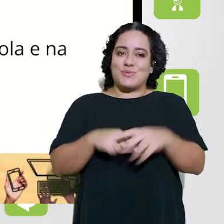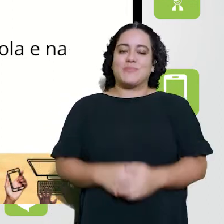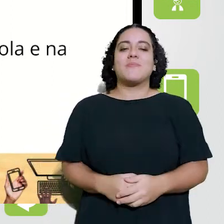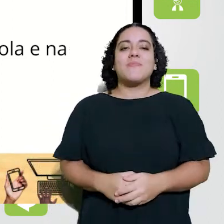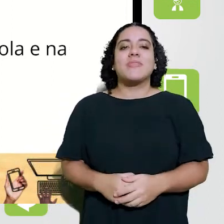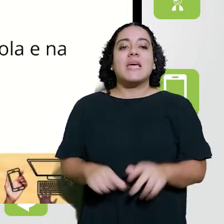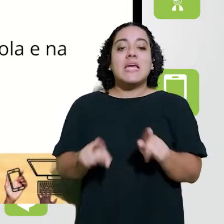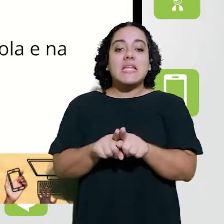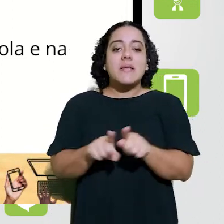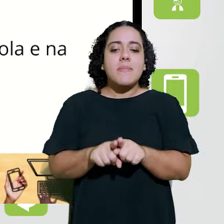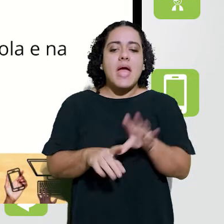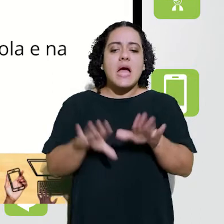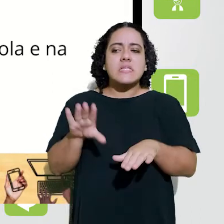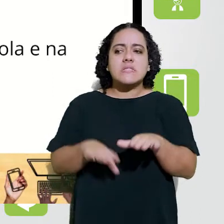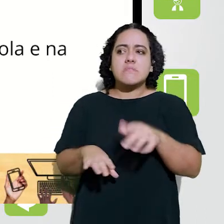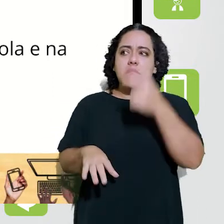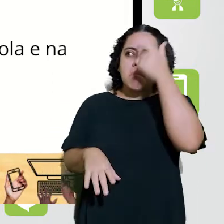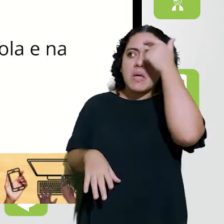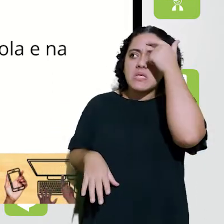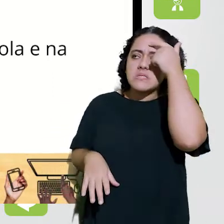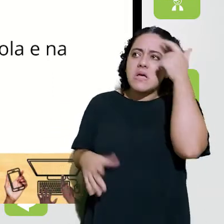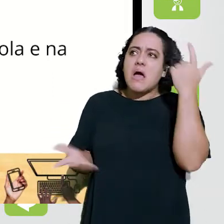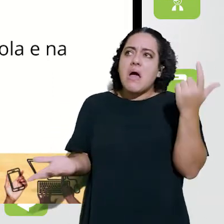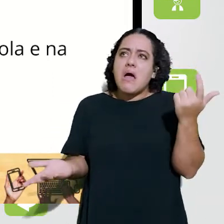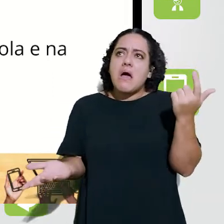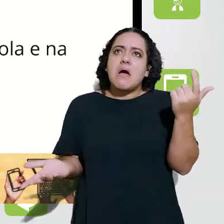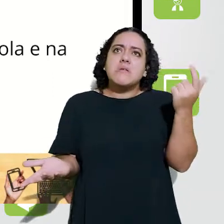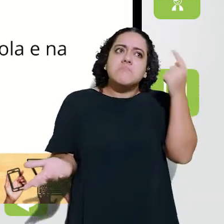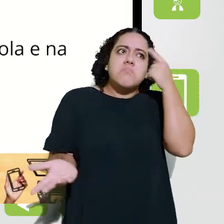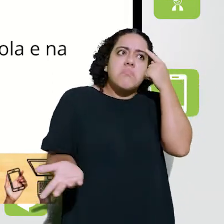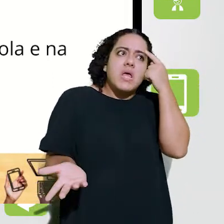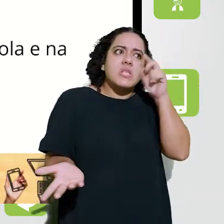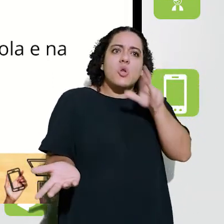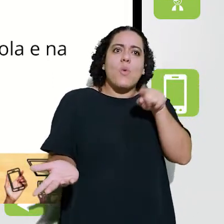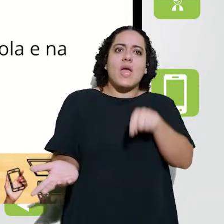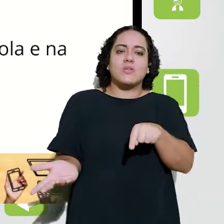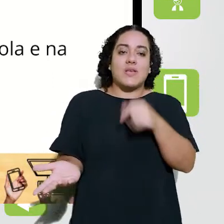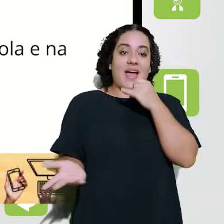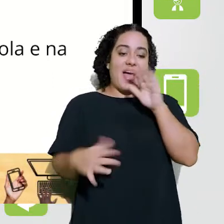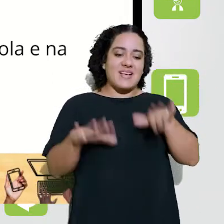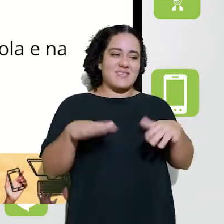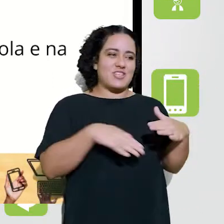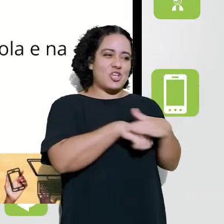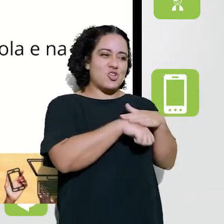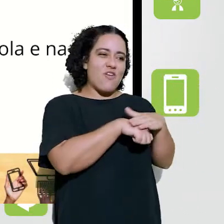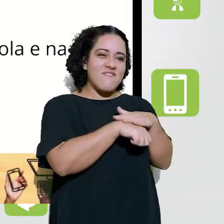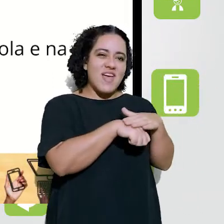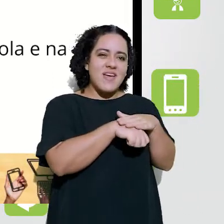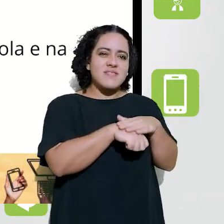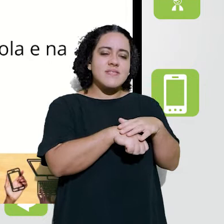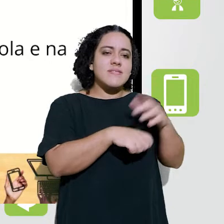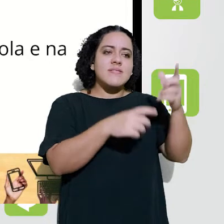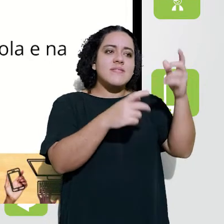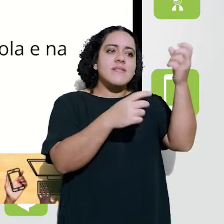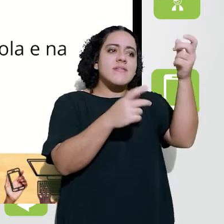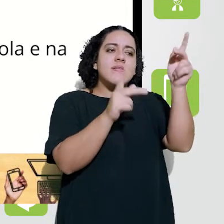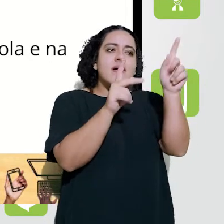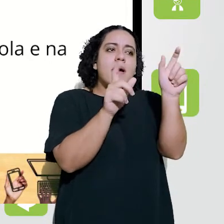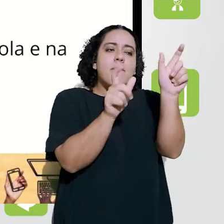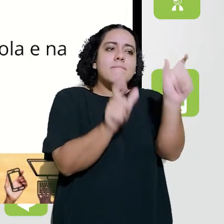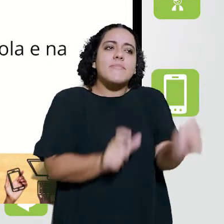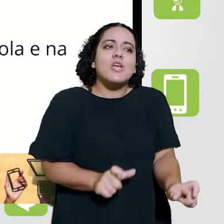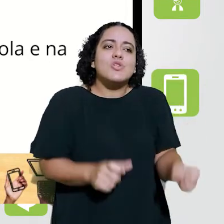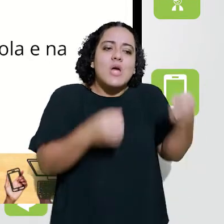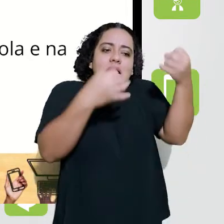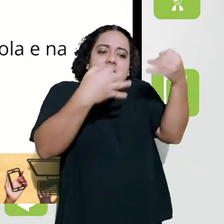é importante a gente trazer um pouco disso. Mas nem sempre as pessoas pensam dessa forma, nem sempre com quem a gente